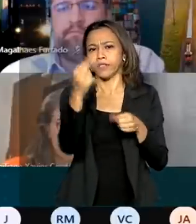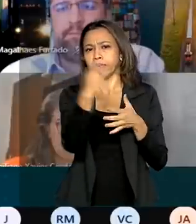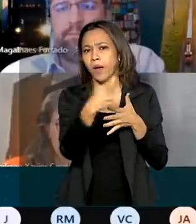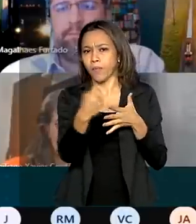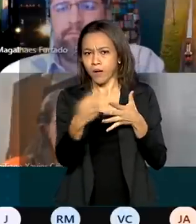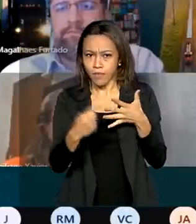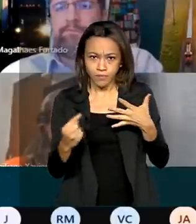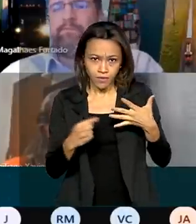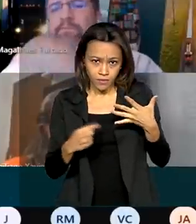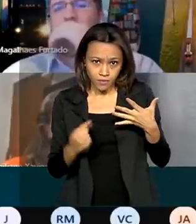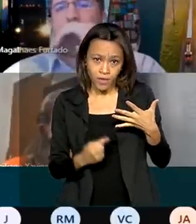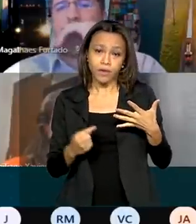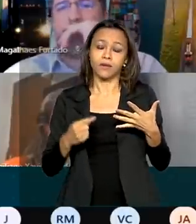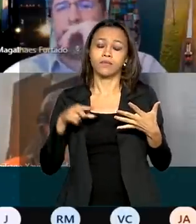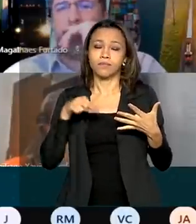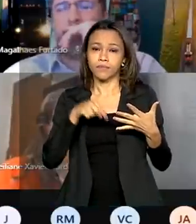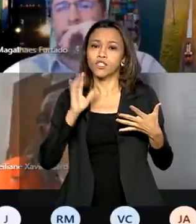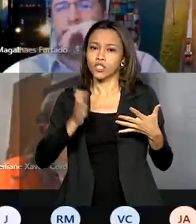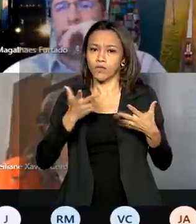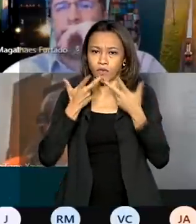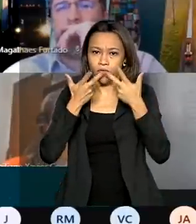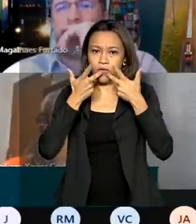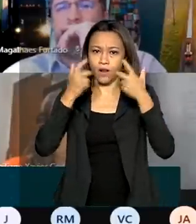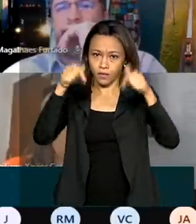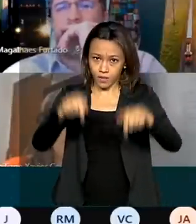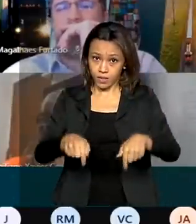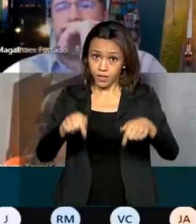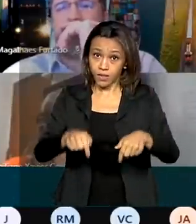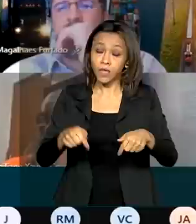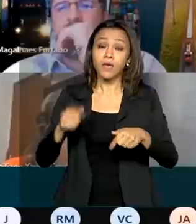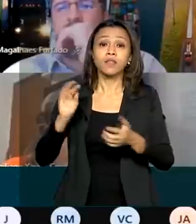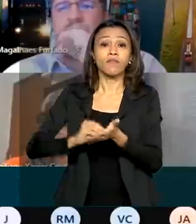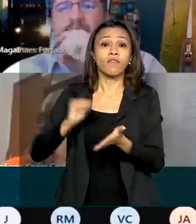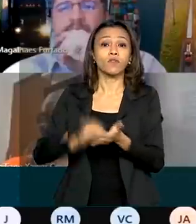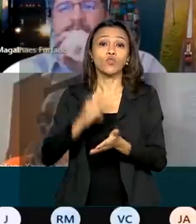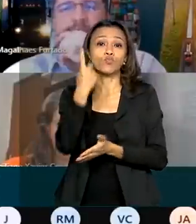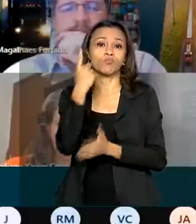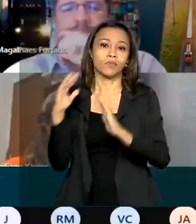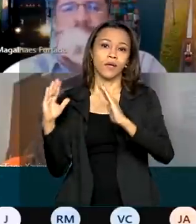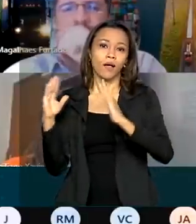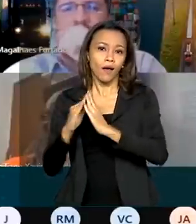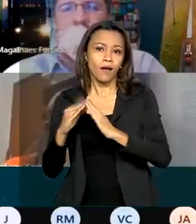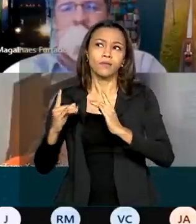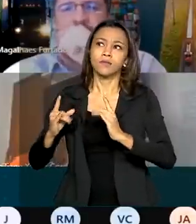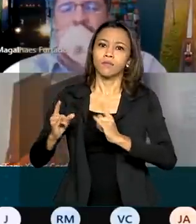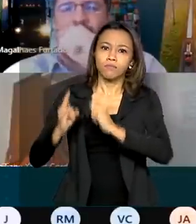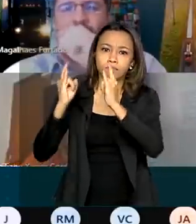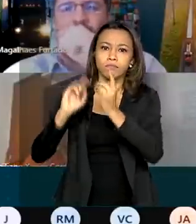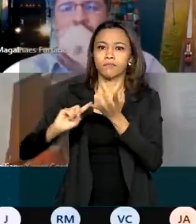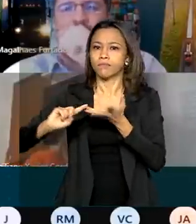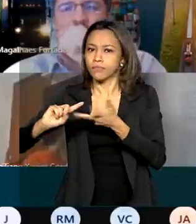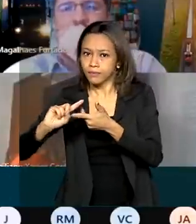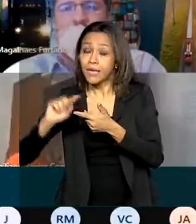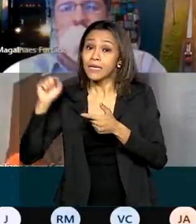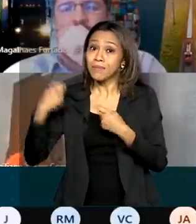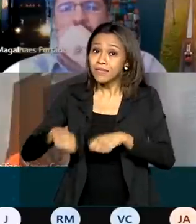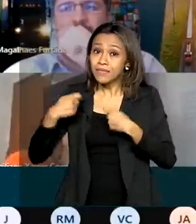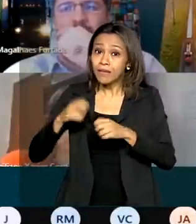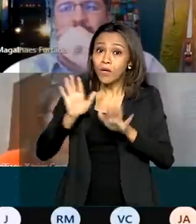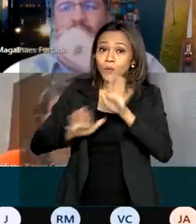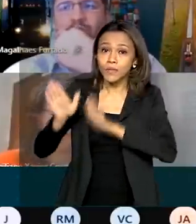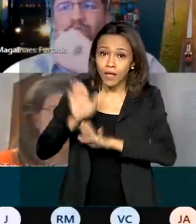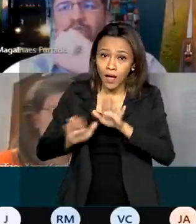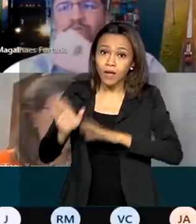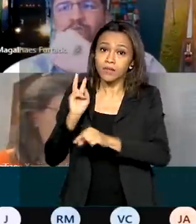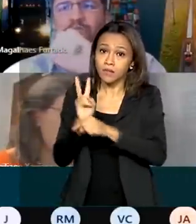do setor de saneamento e mobilidade, como foi informado aqui. A habitação era o que estava faltando e era o que exigia maior cuidado, maior